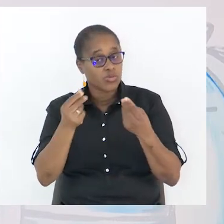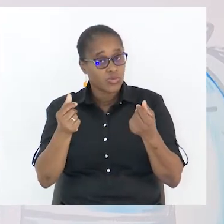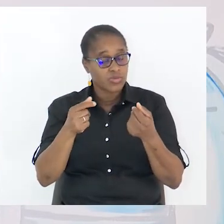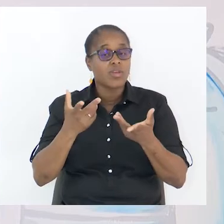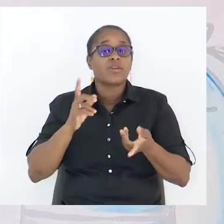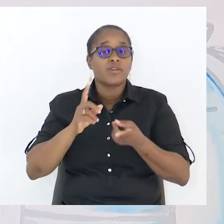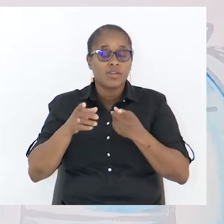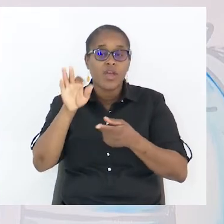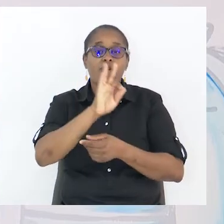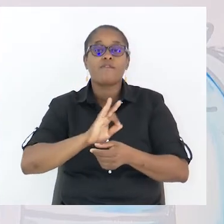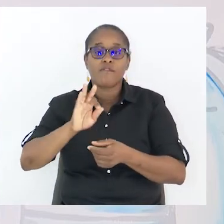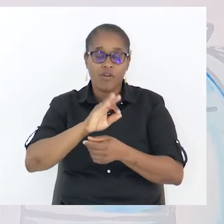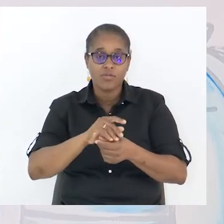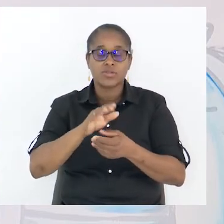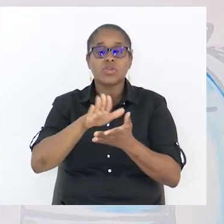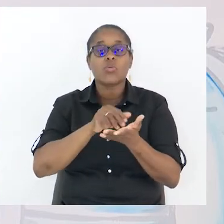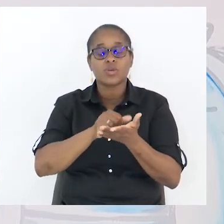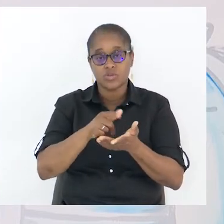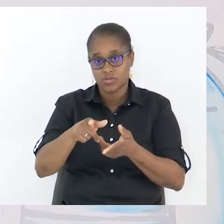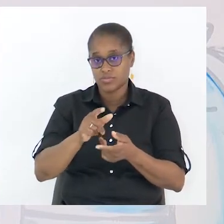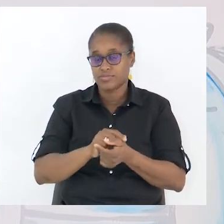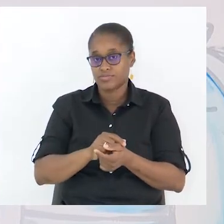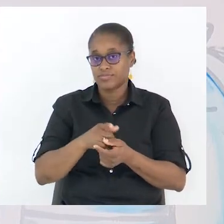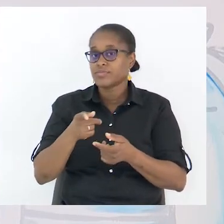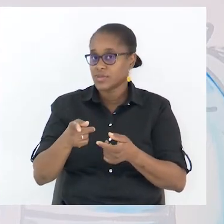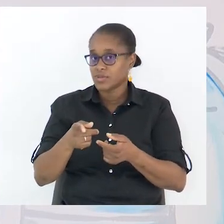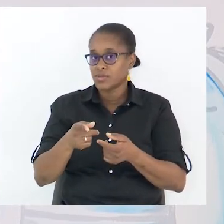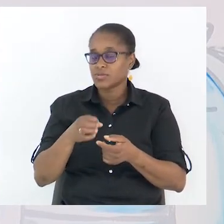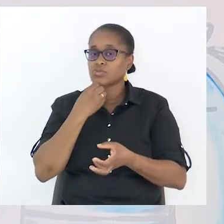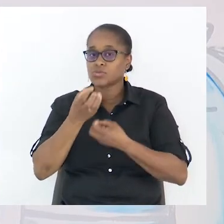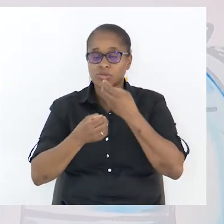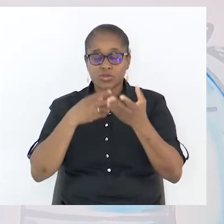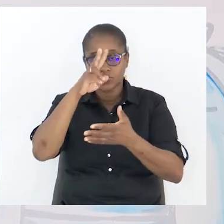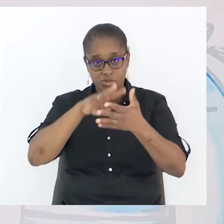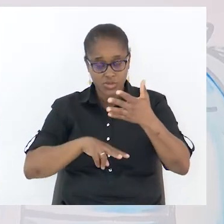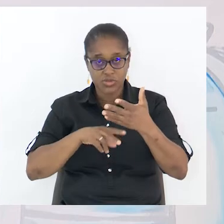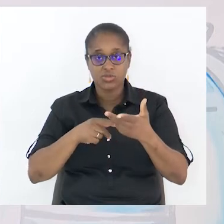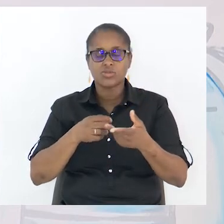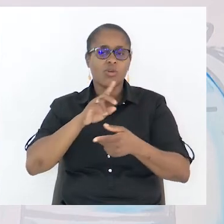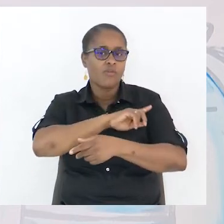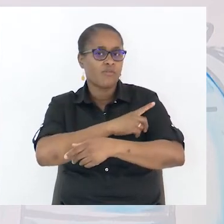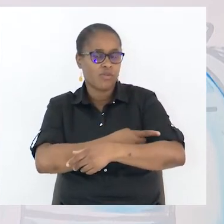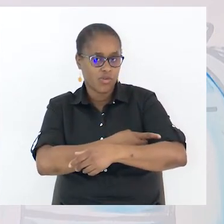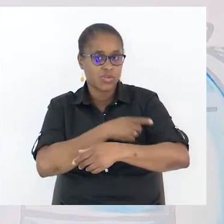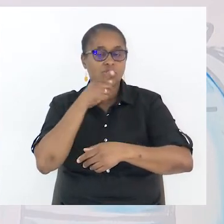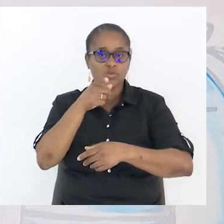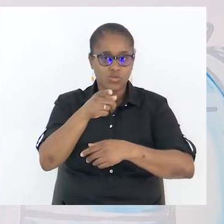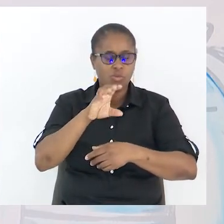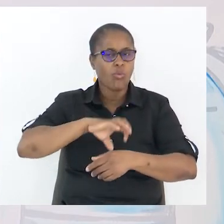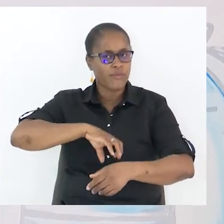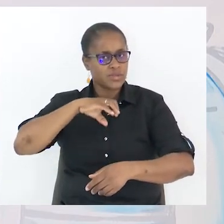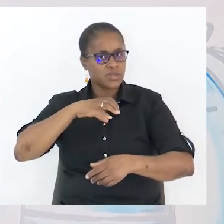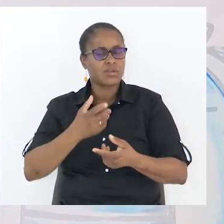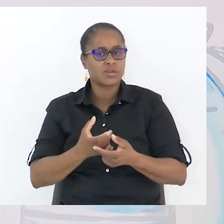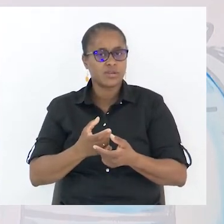são as formas da correção. Por isso, os teus argumentativos são fortes para tu convenceres